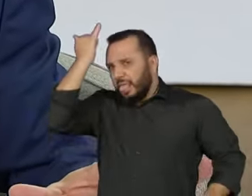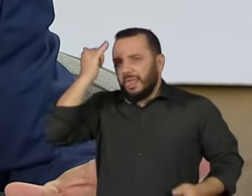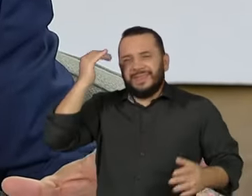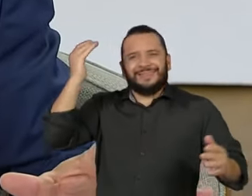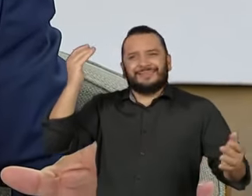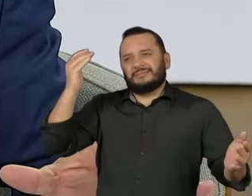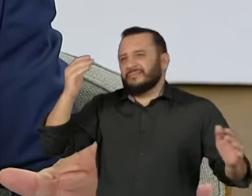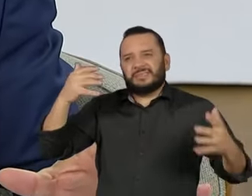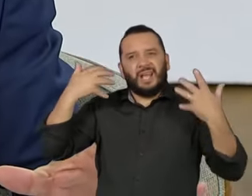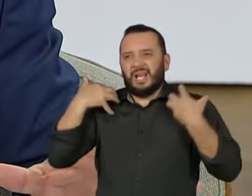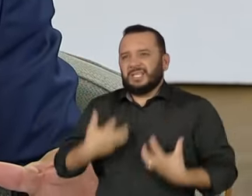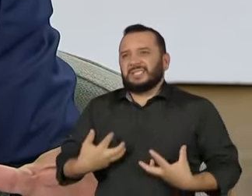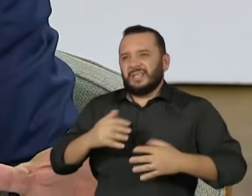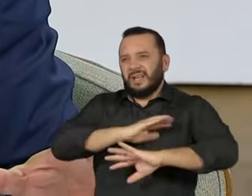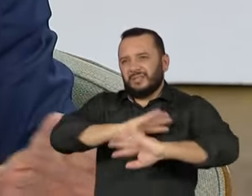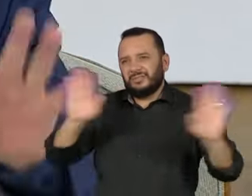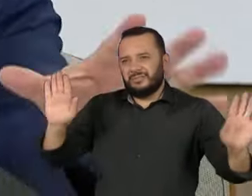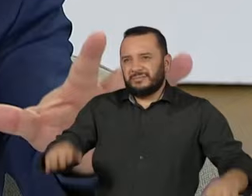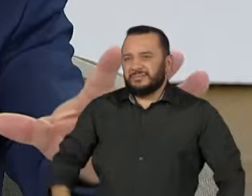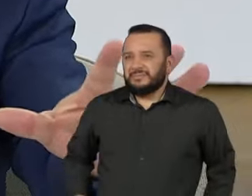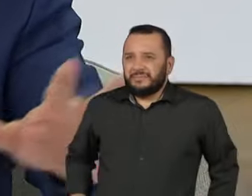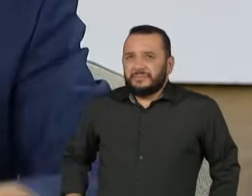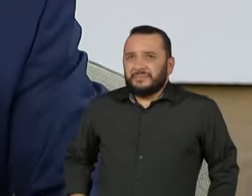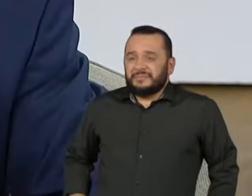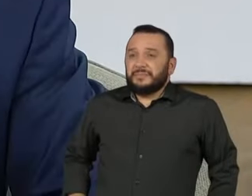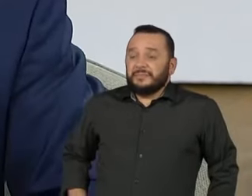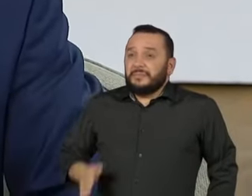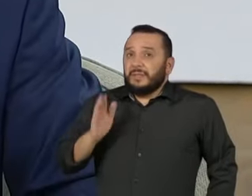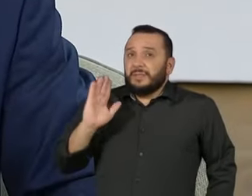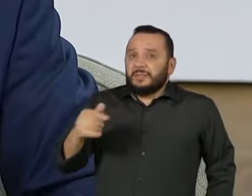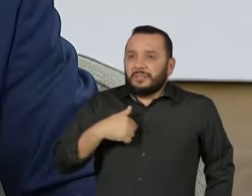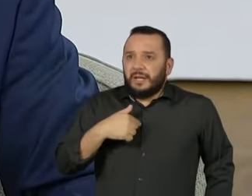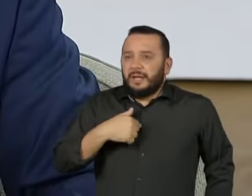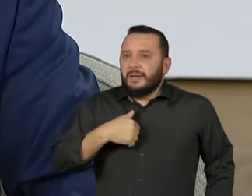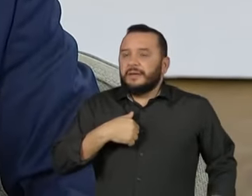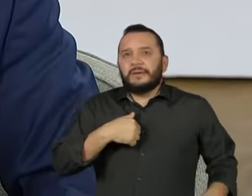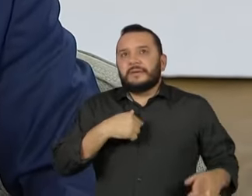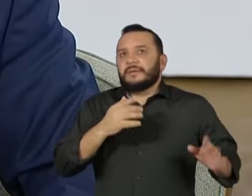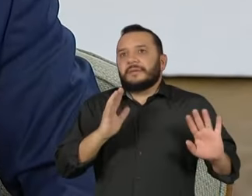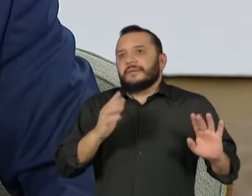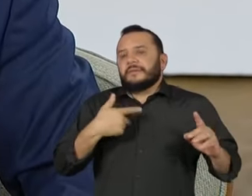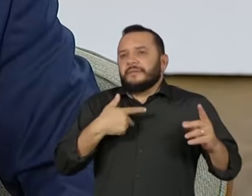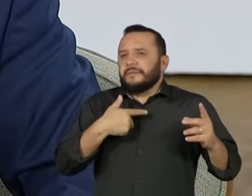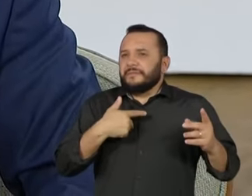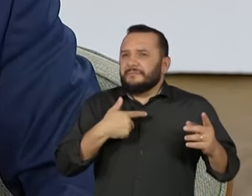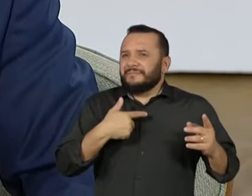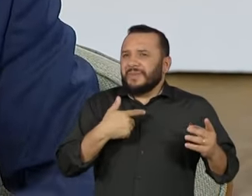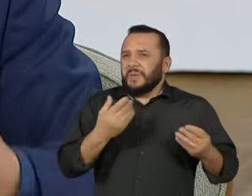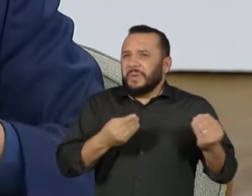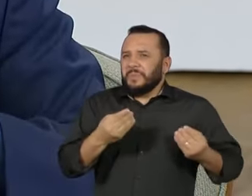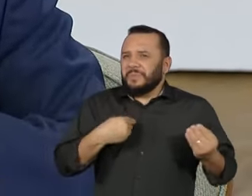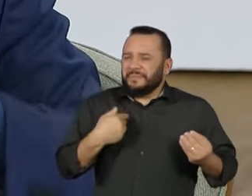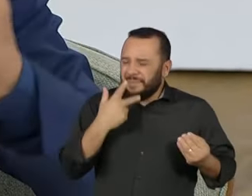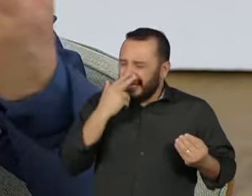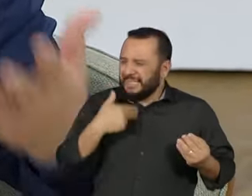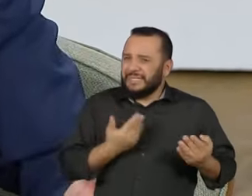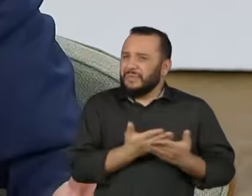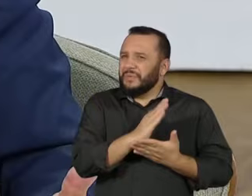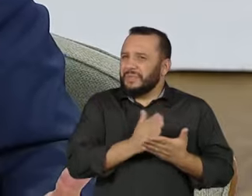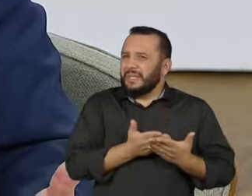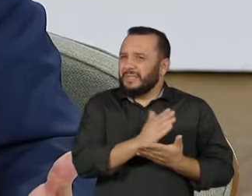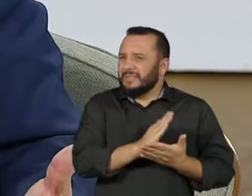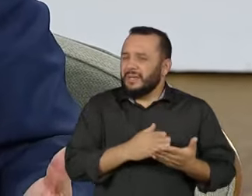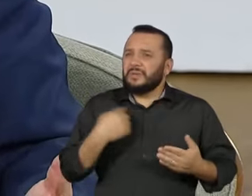ser claro. Quer dizer, vem de terreno na Lua, não entrega, vem a frustração, sabe? Quer dizer, nós precisamos